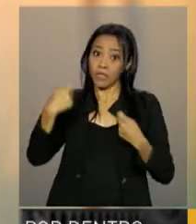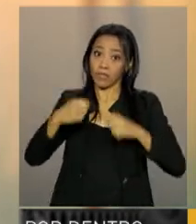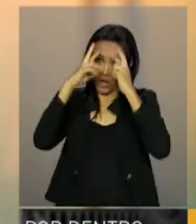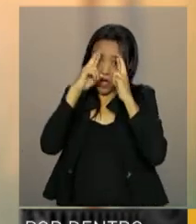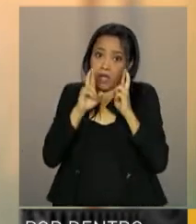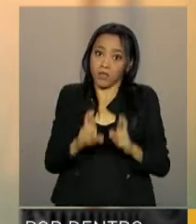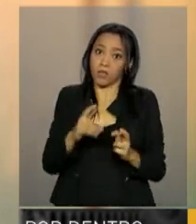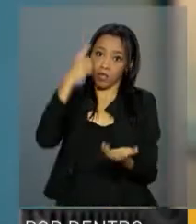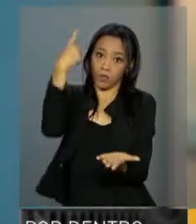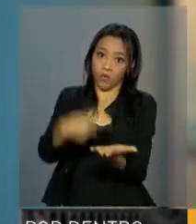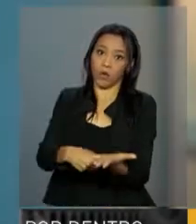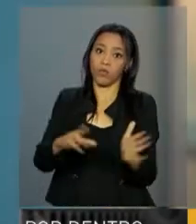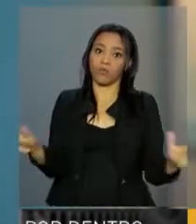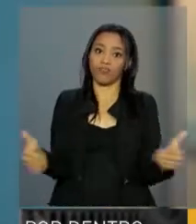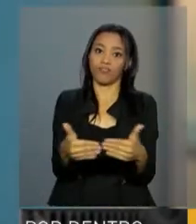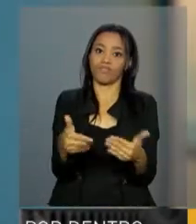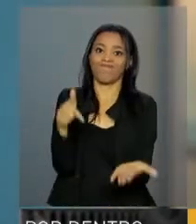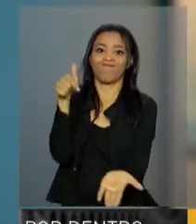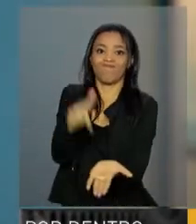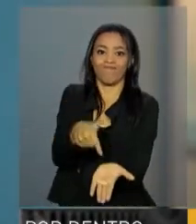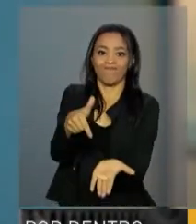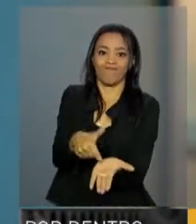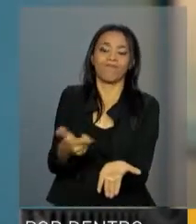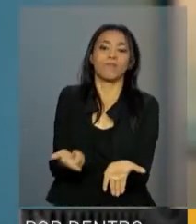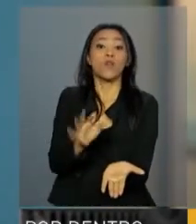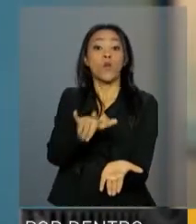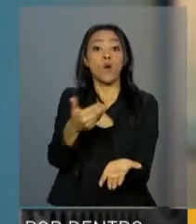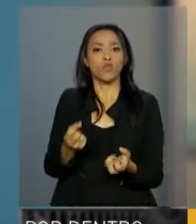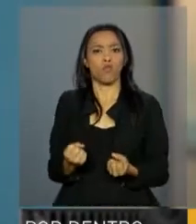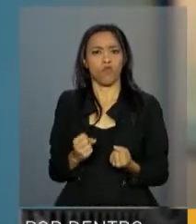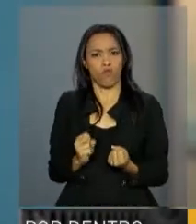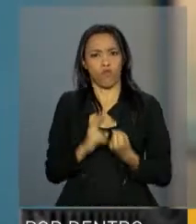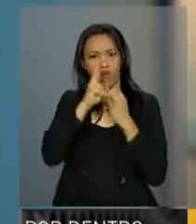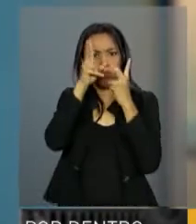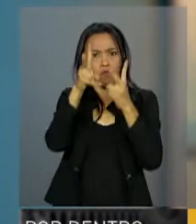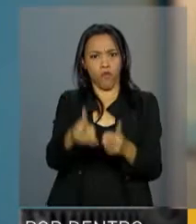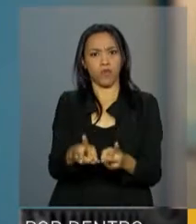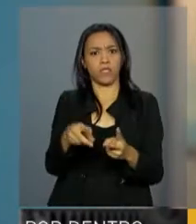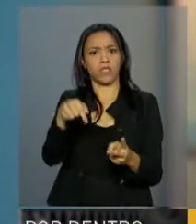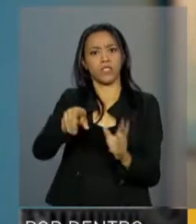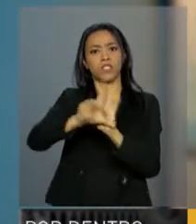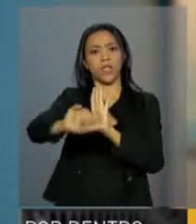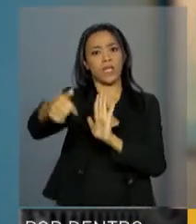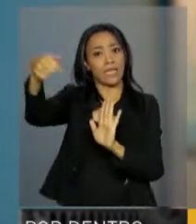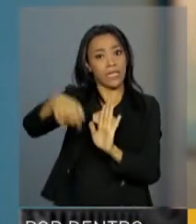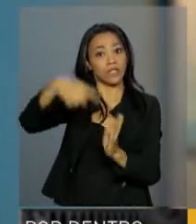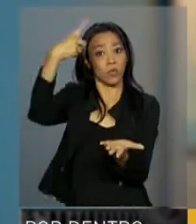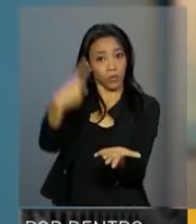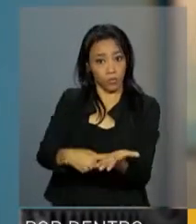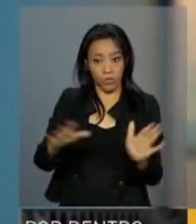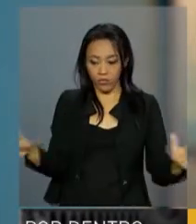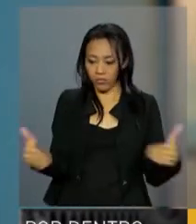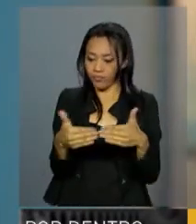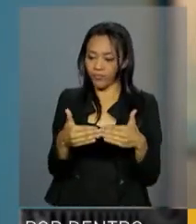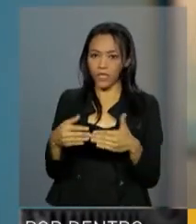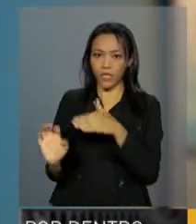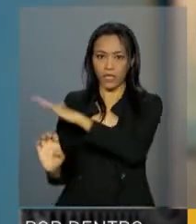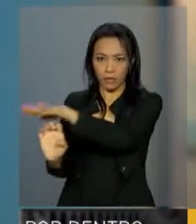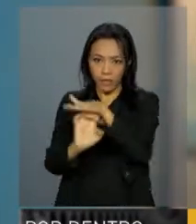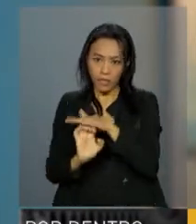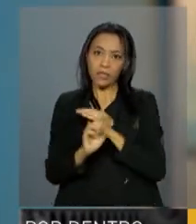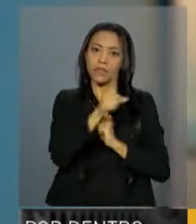acordo coletivo. Quando nós estamos dando força de lei, nesses termos, esses acordos